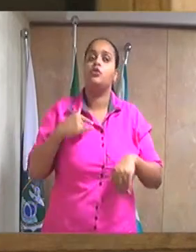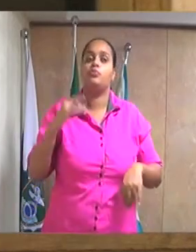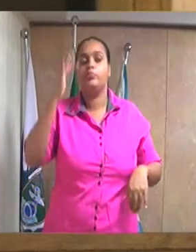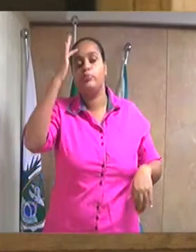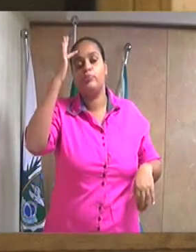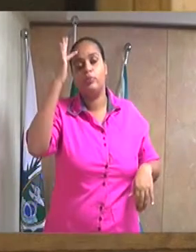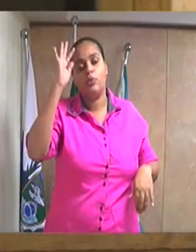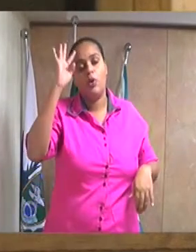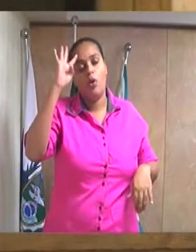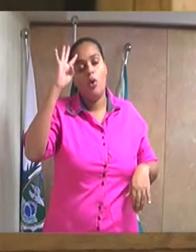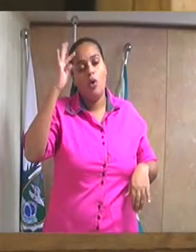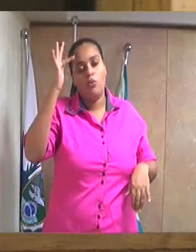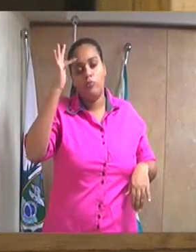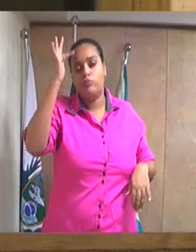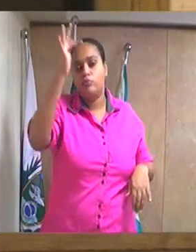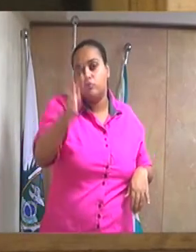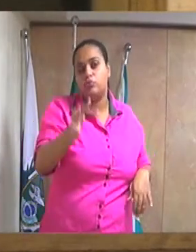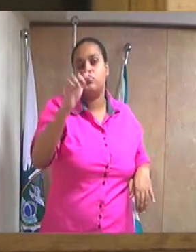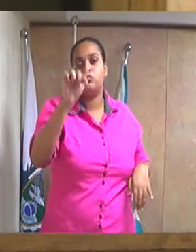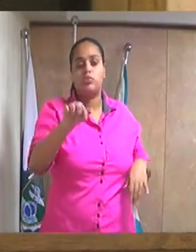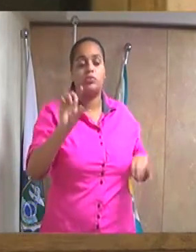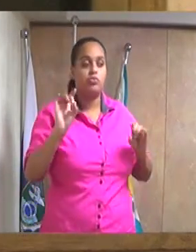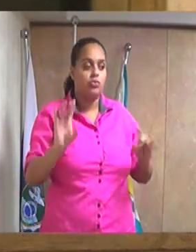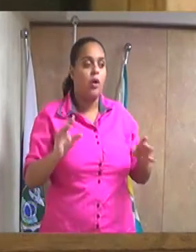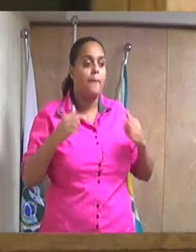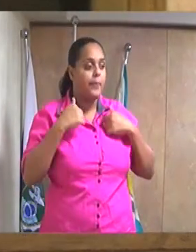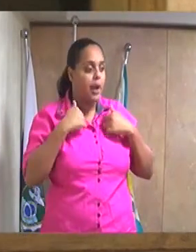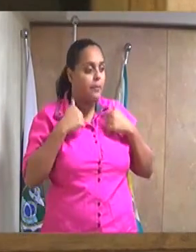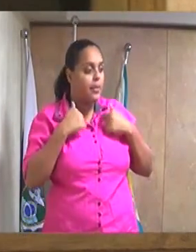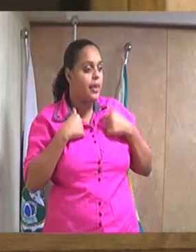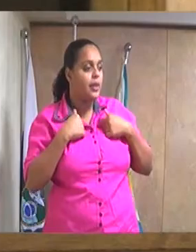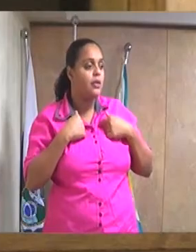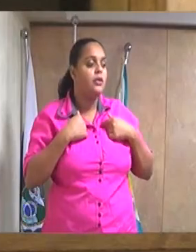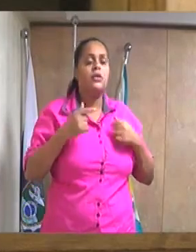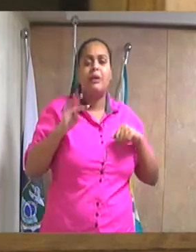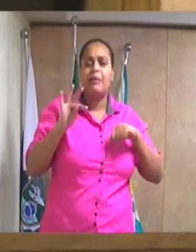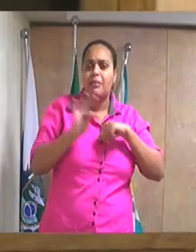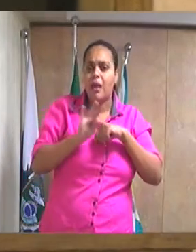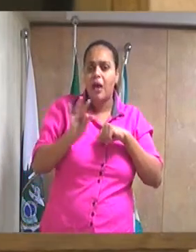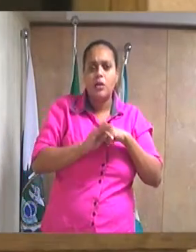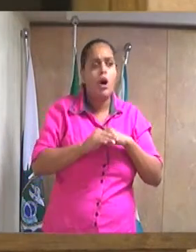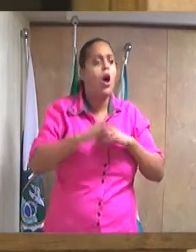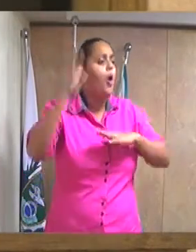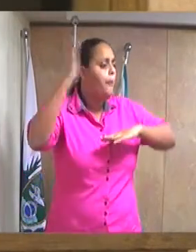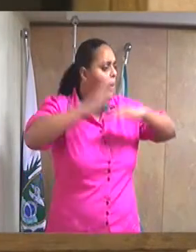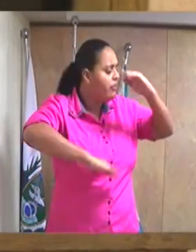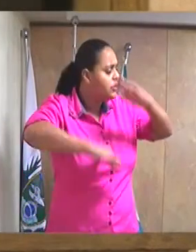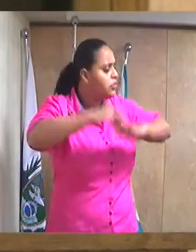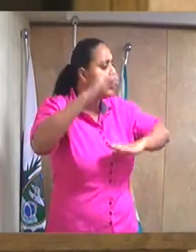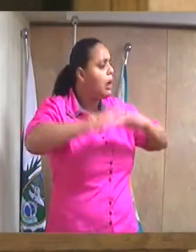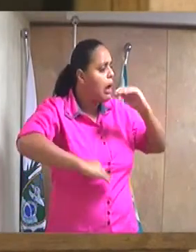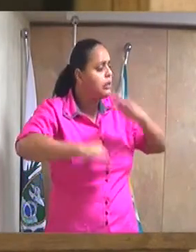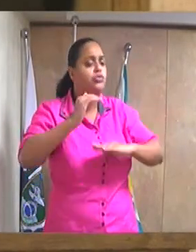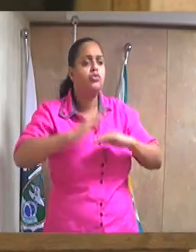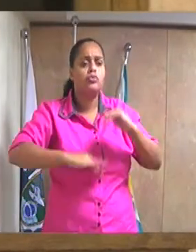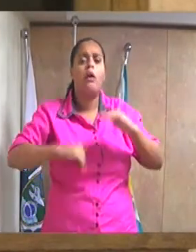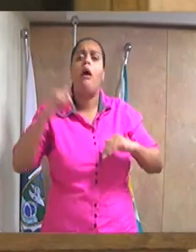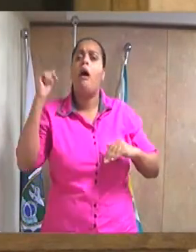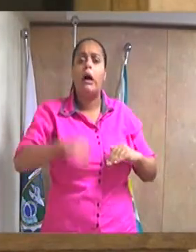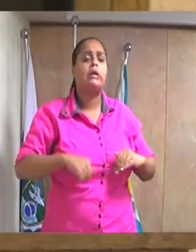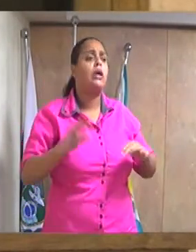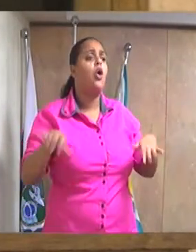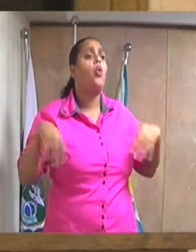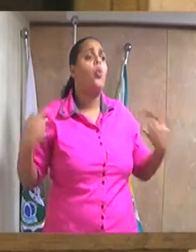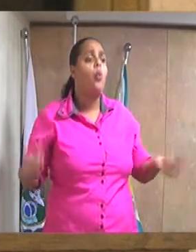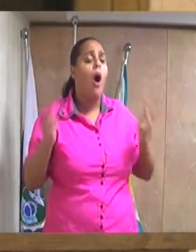futuro. Não sei nem se tem essa saída também não, mas vamos discutir com os técnicos, vamos discutir com os profissionais aqui, para ver qual é a visão